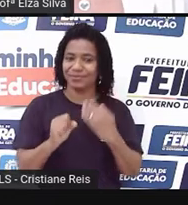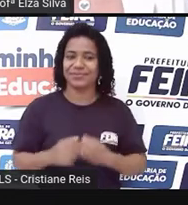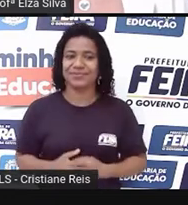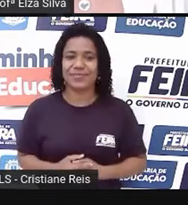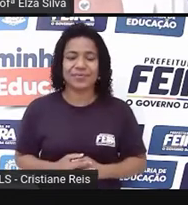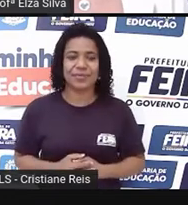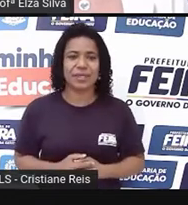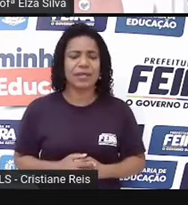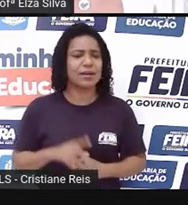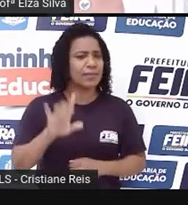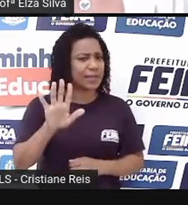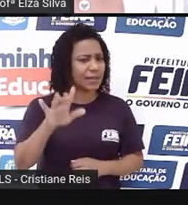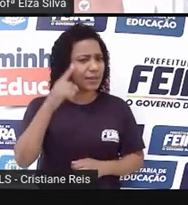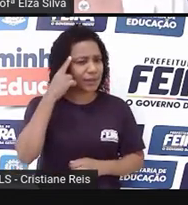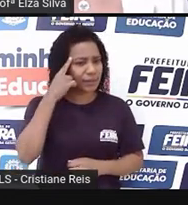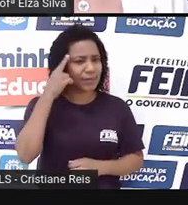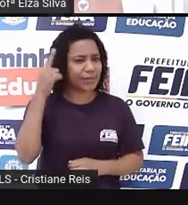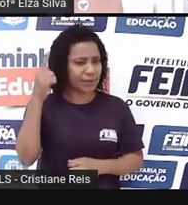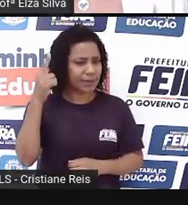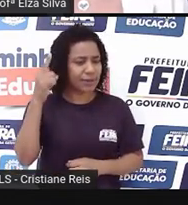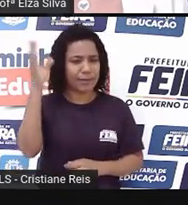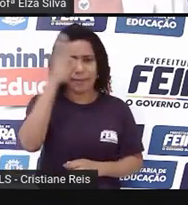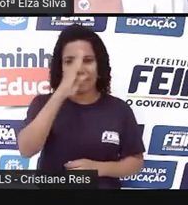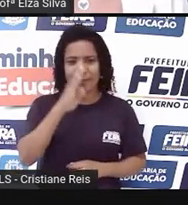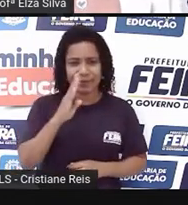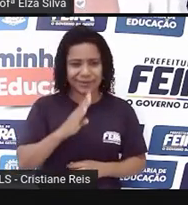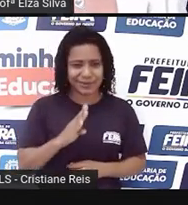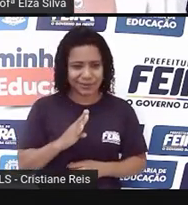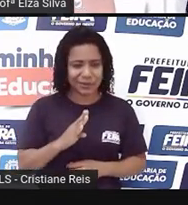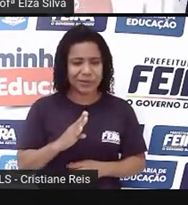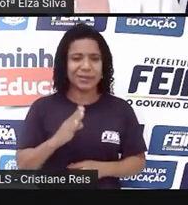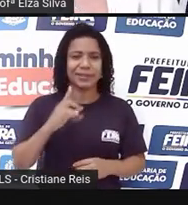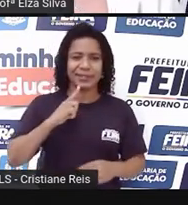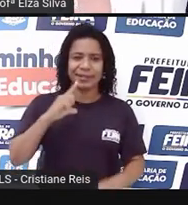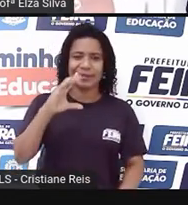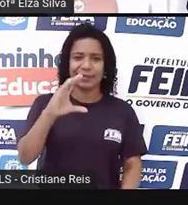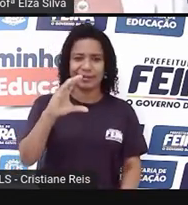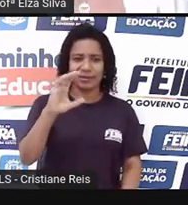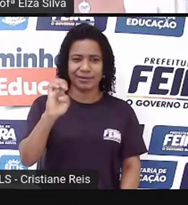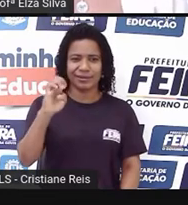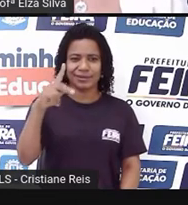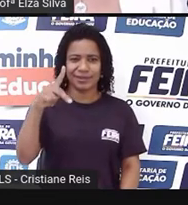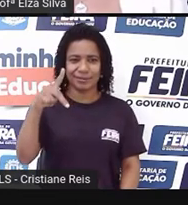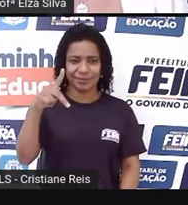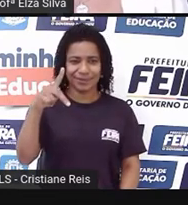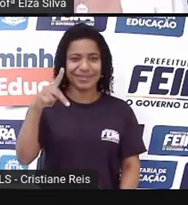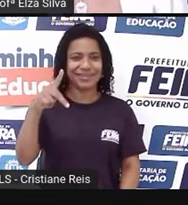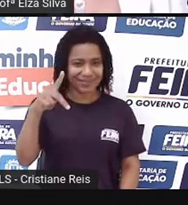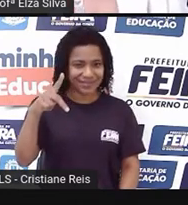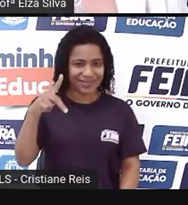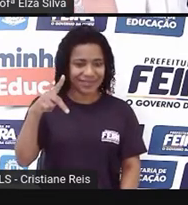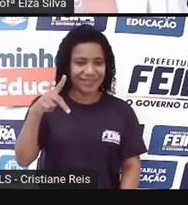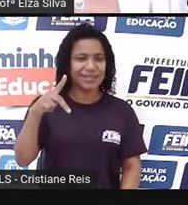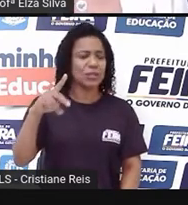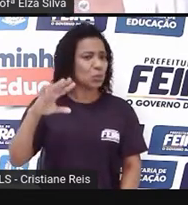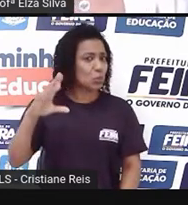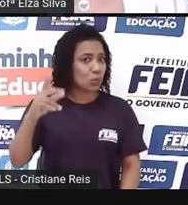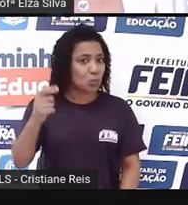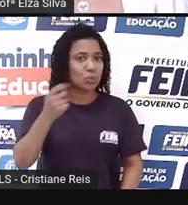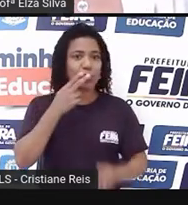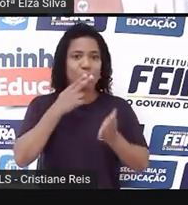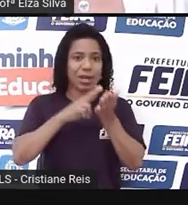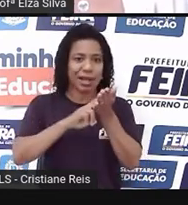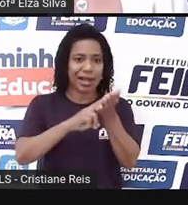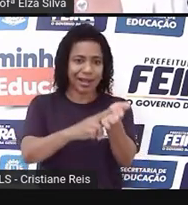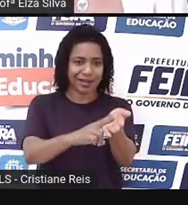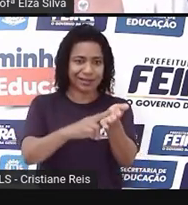aqui no Brasil, nós chamamos de CEP, Código de Endereçamento Postal. Todas as correspondências precisam